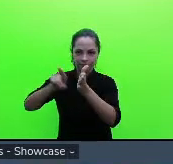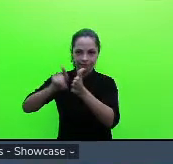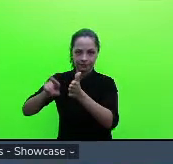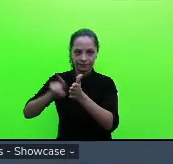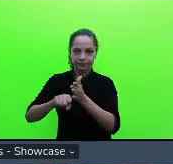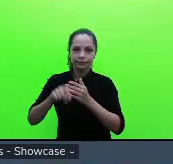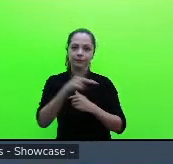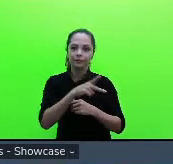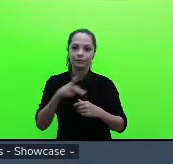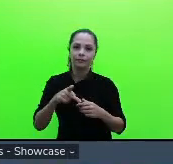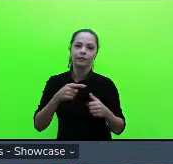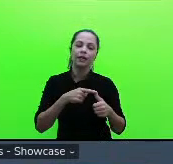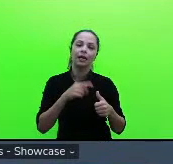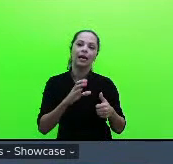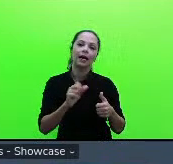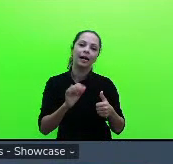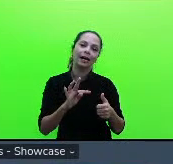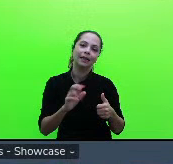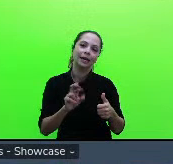Catarina professor Alex